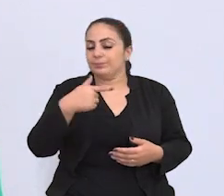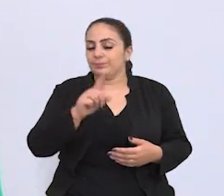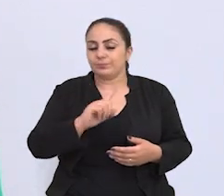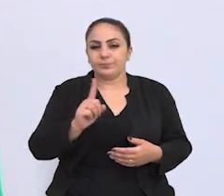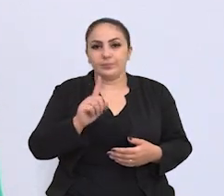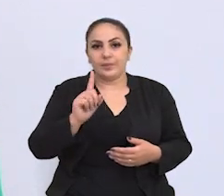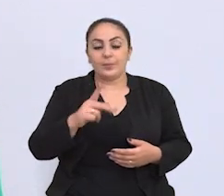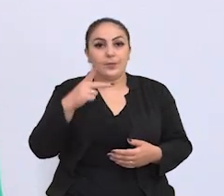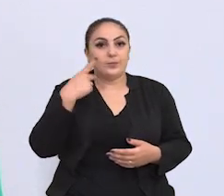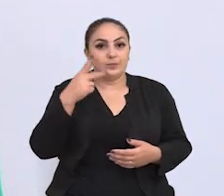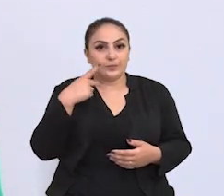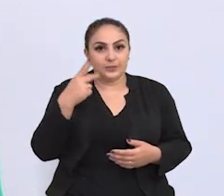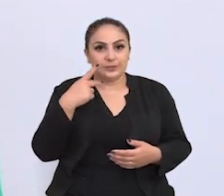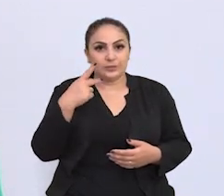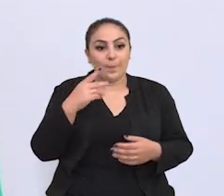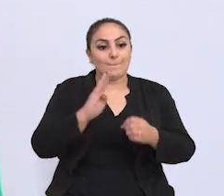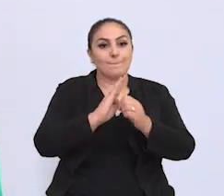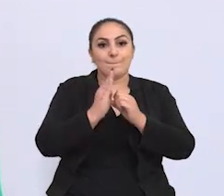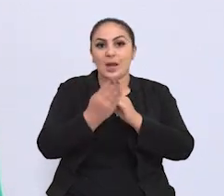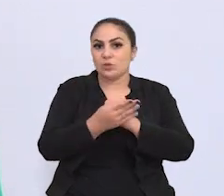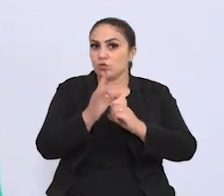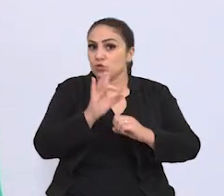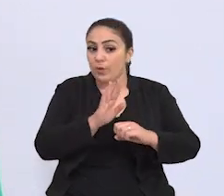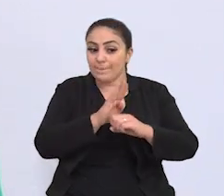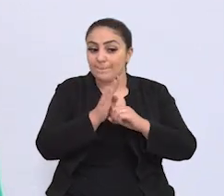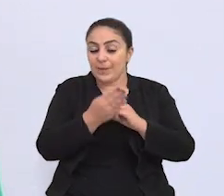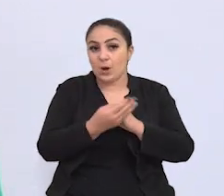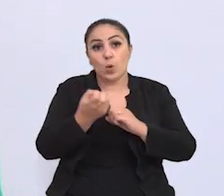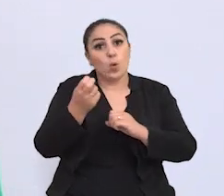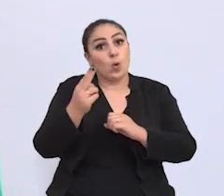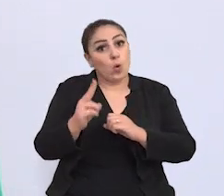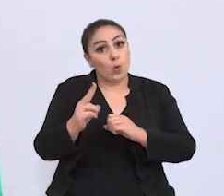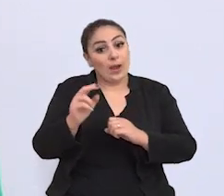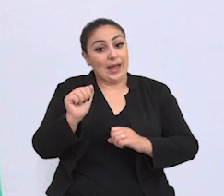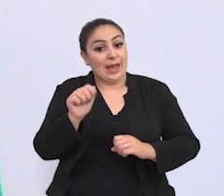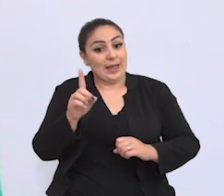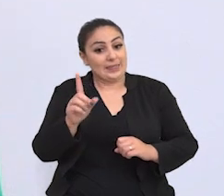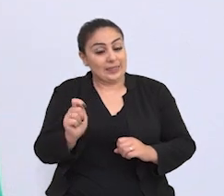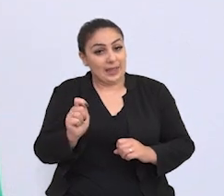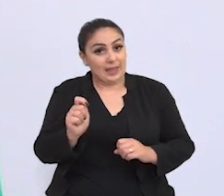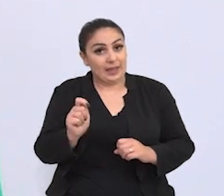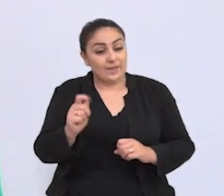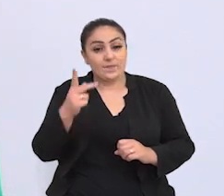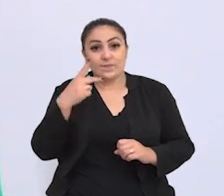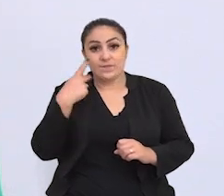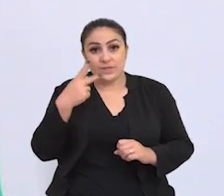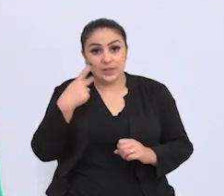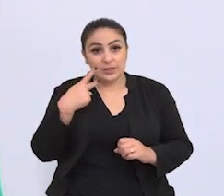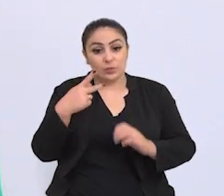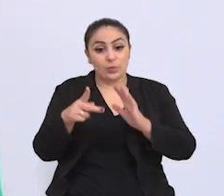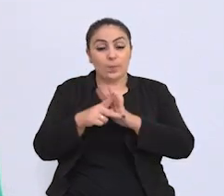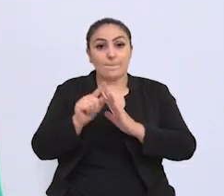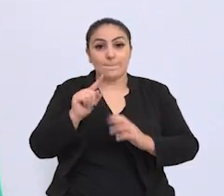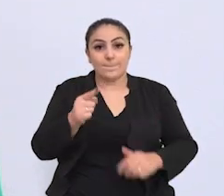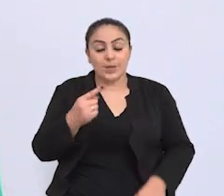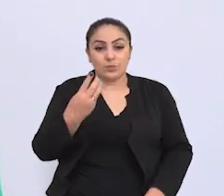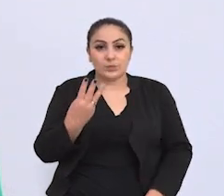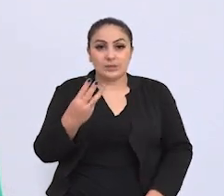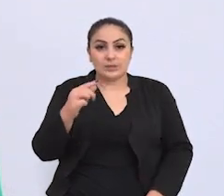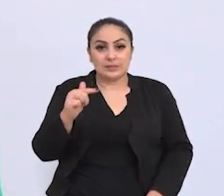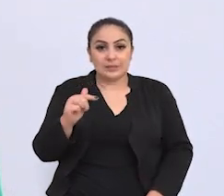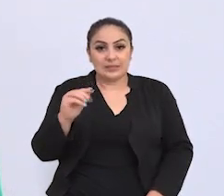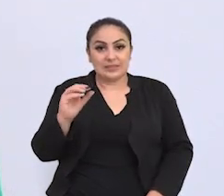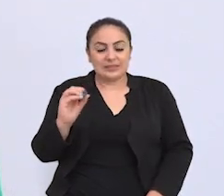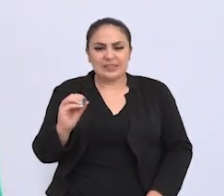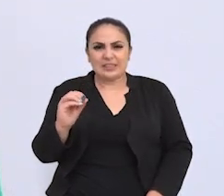Nós não vamos ser uma vereadora de um bairro. Ou a da Cristina não vai ser a vereadora dos 1